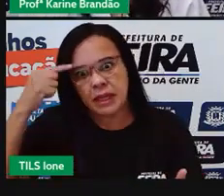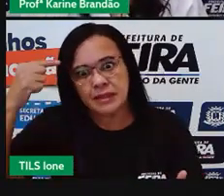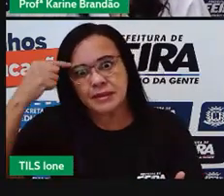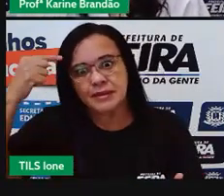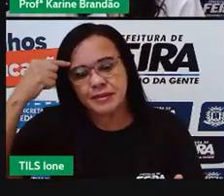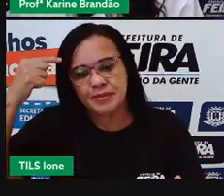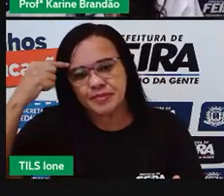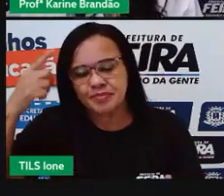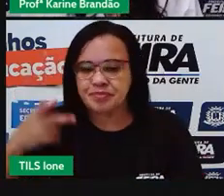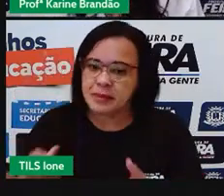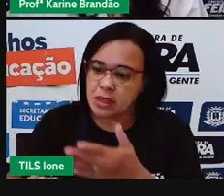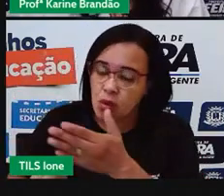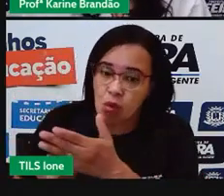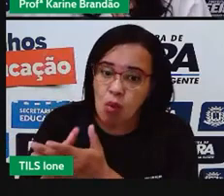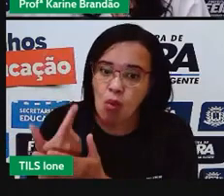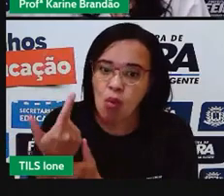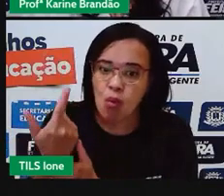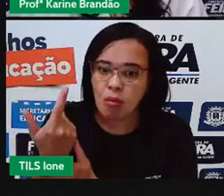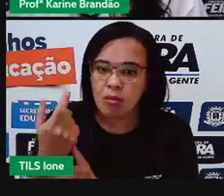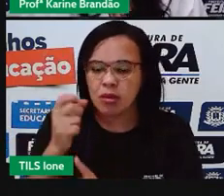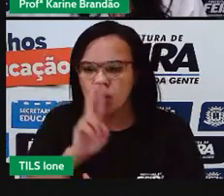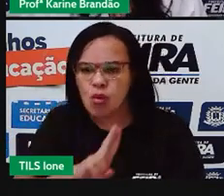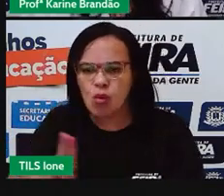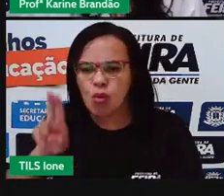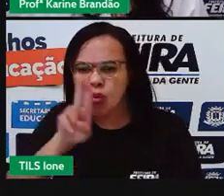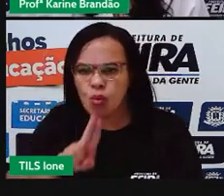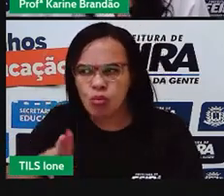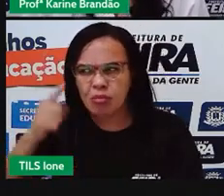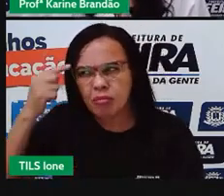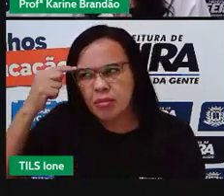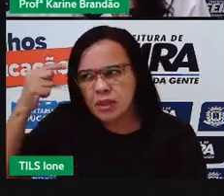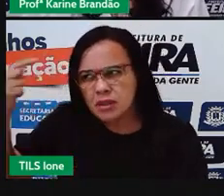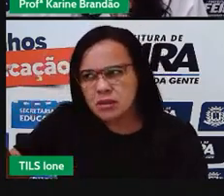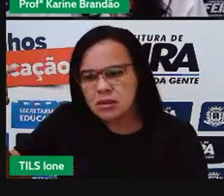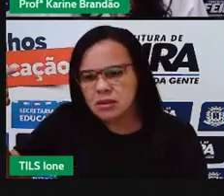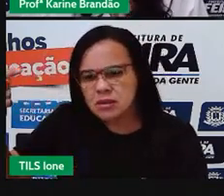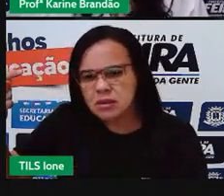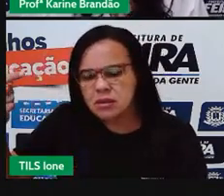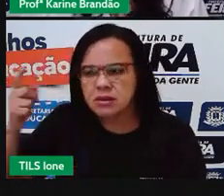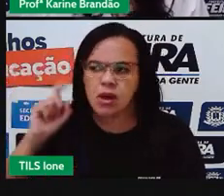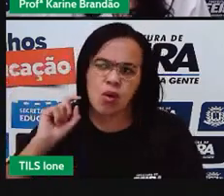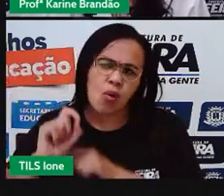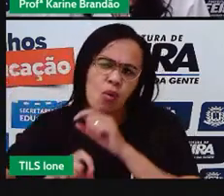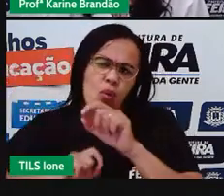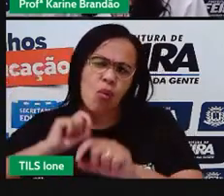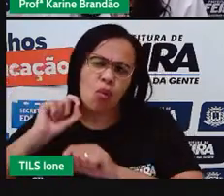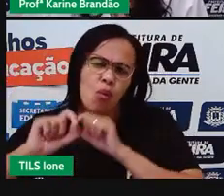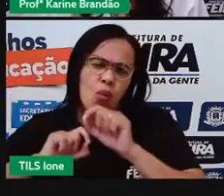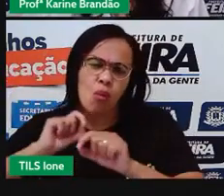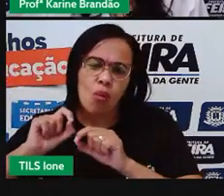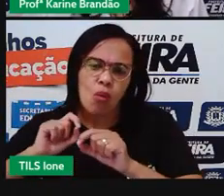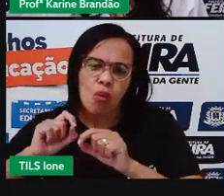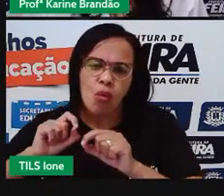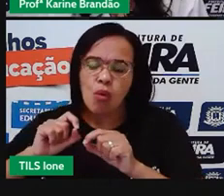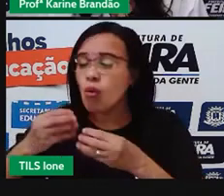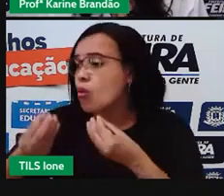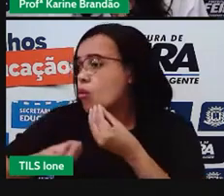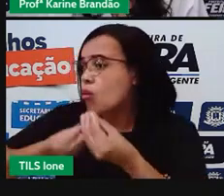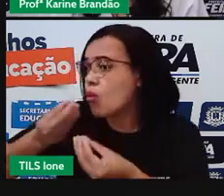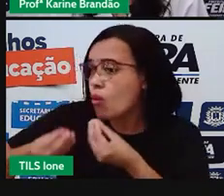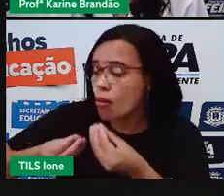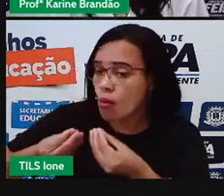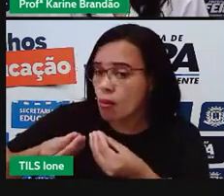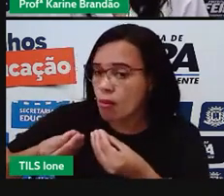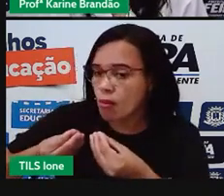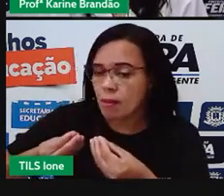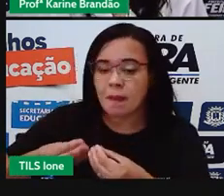quando a gente consome e começa a pensar nessas dimensões do produto ou do serviço